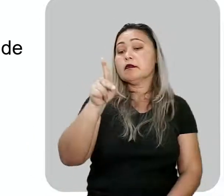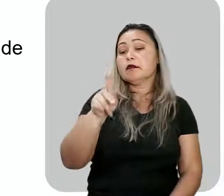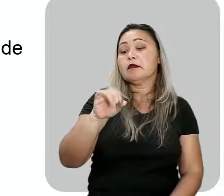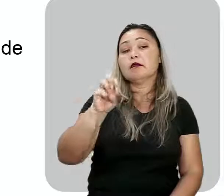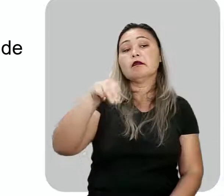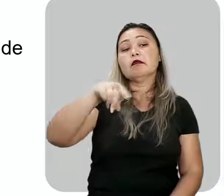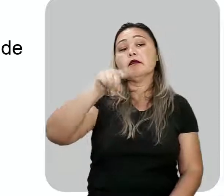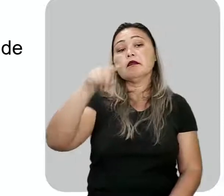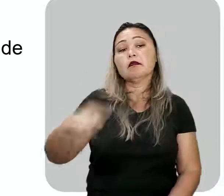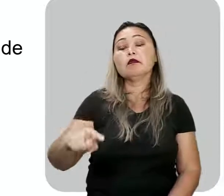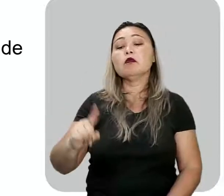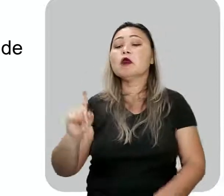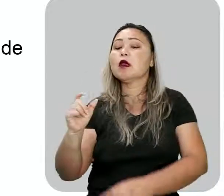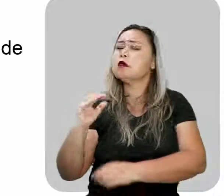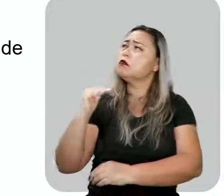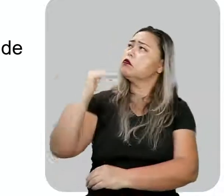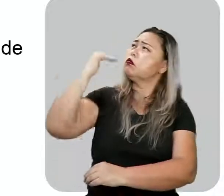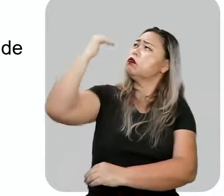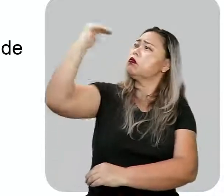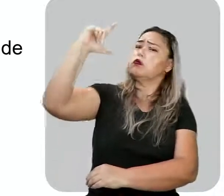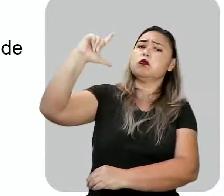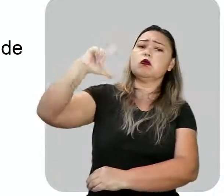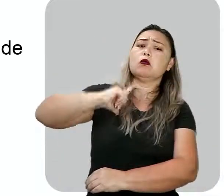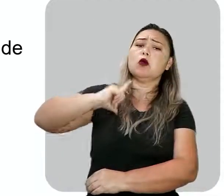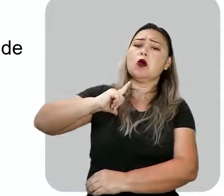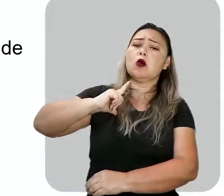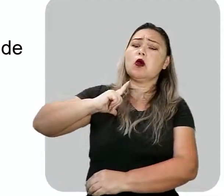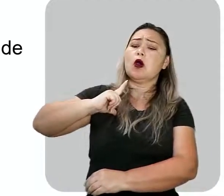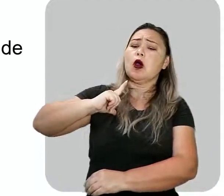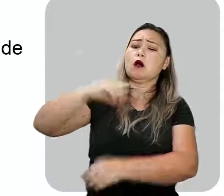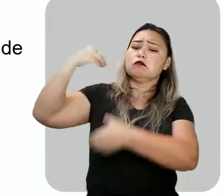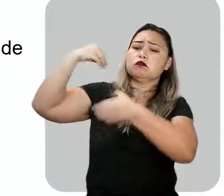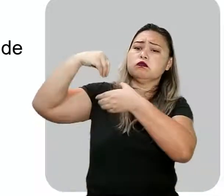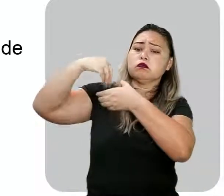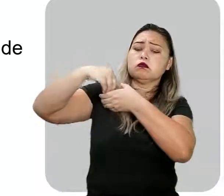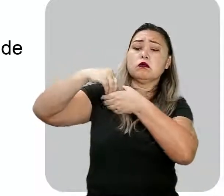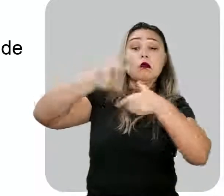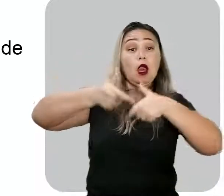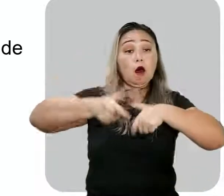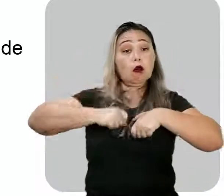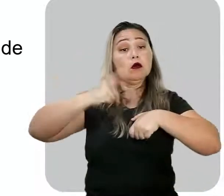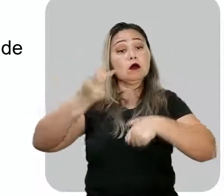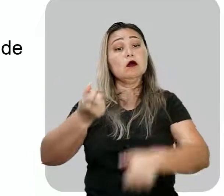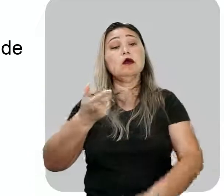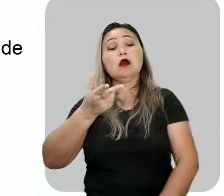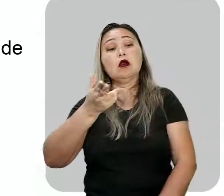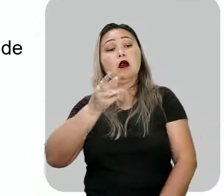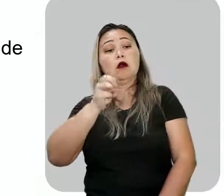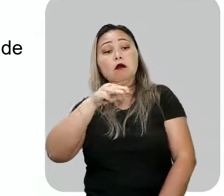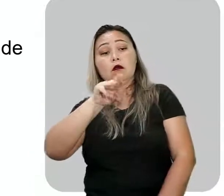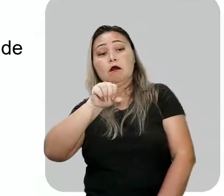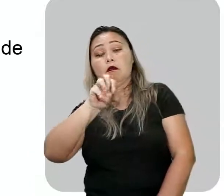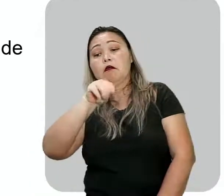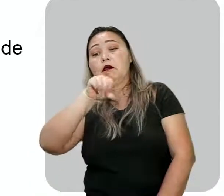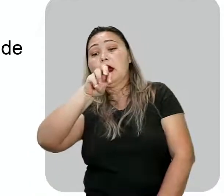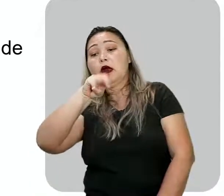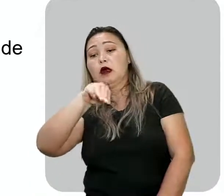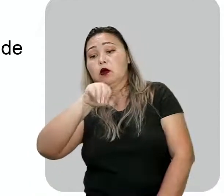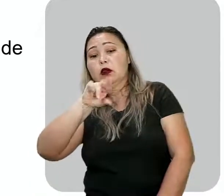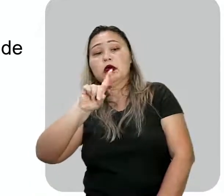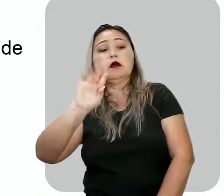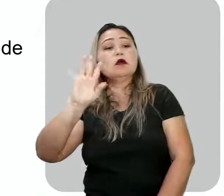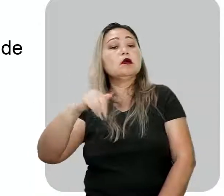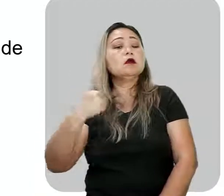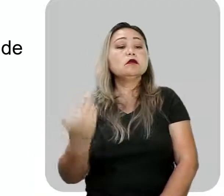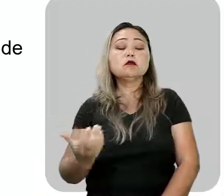lá? Piaimã é o gigante que tinha em seu poder o amuleto de Macunaíma. Muiraktan.